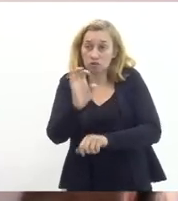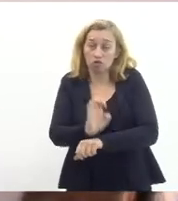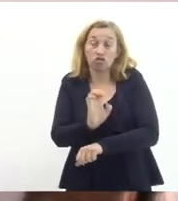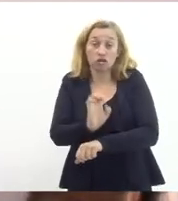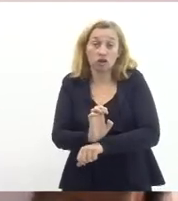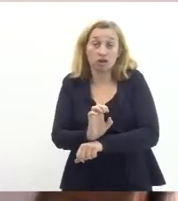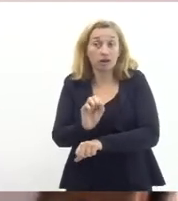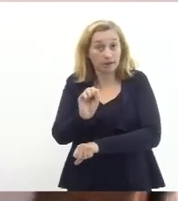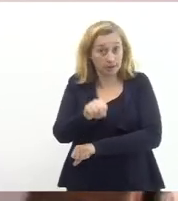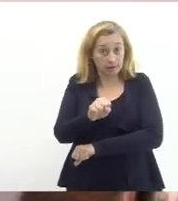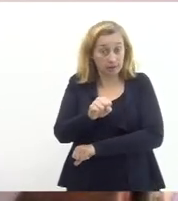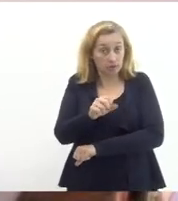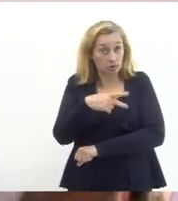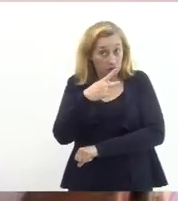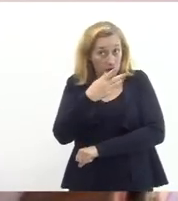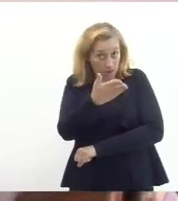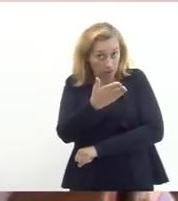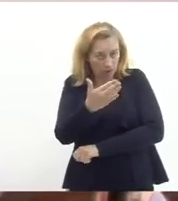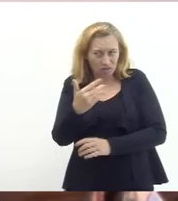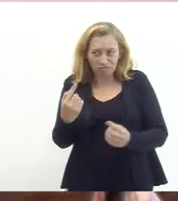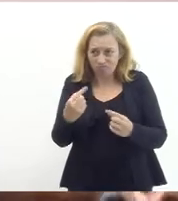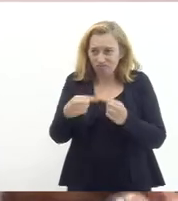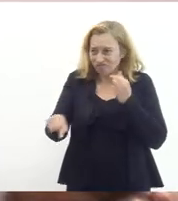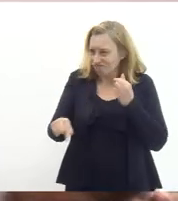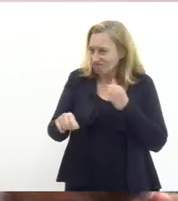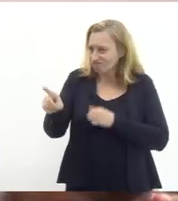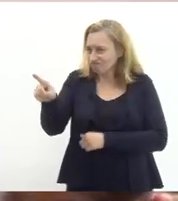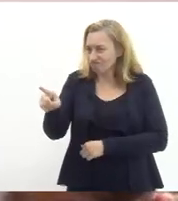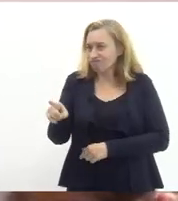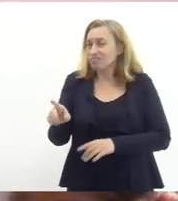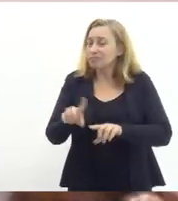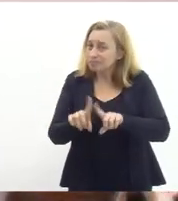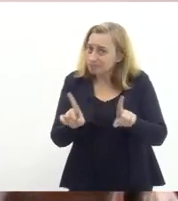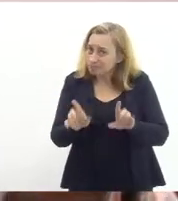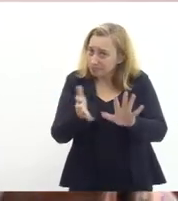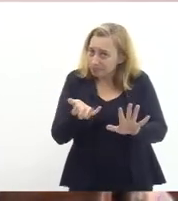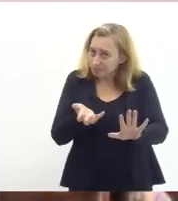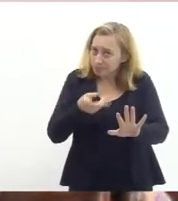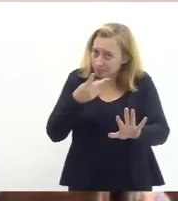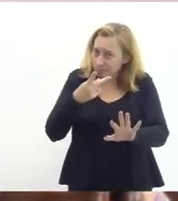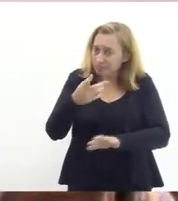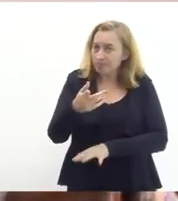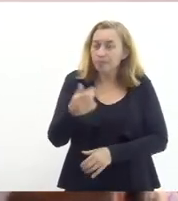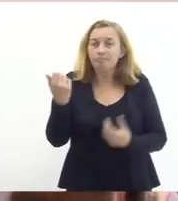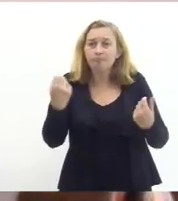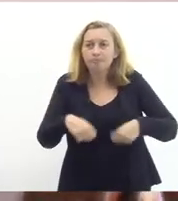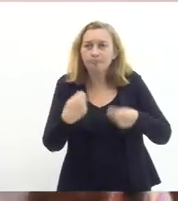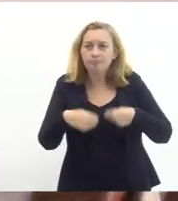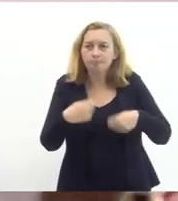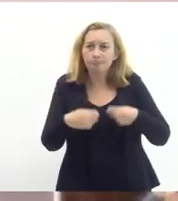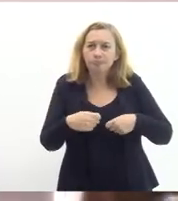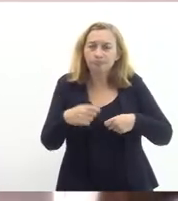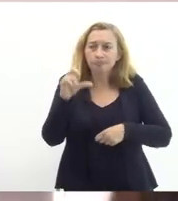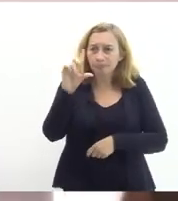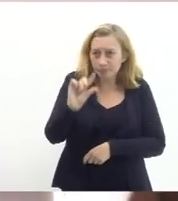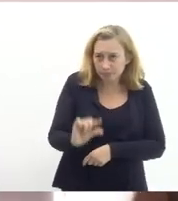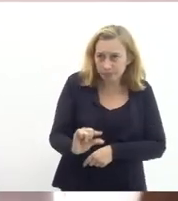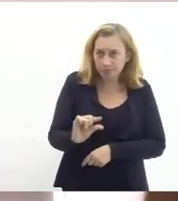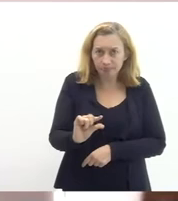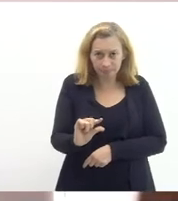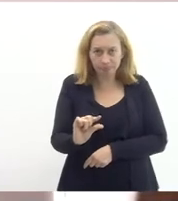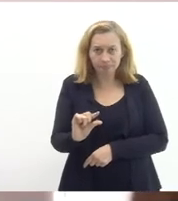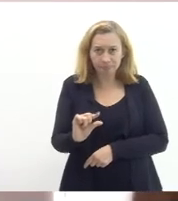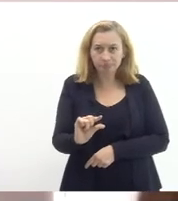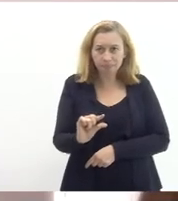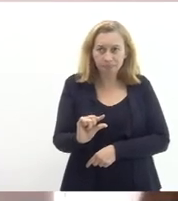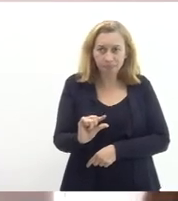é ponto que eu quero ressaltar eu discordo frontalmente dessa tese mas o ponto que eu quero ressaltar é que era preciso enxugar emagrecer reduzir o